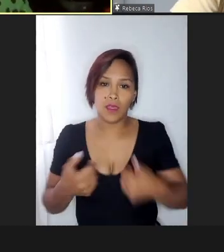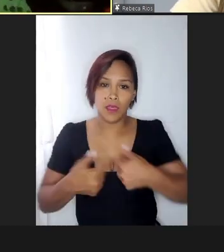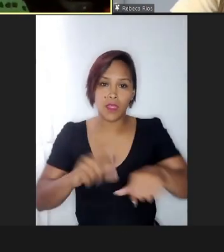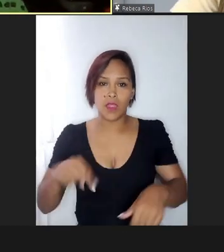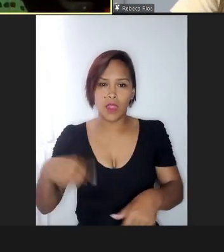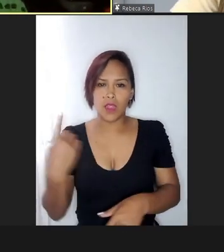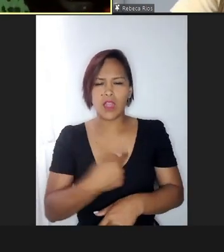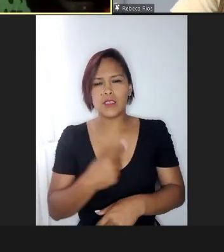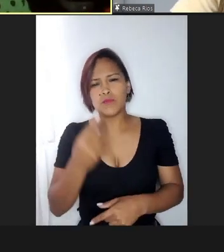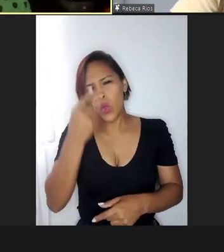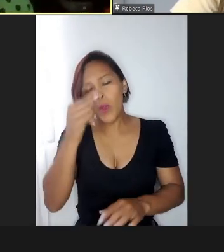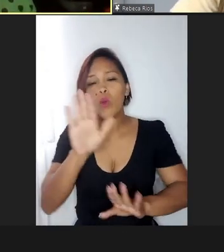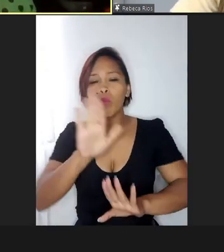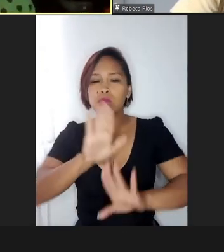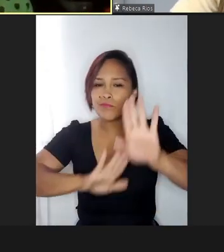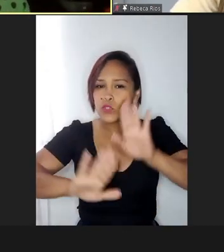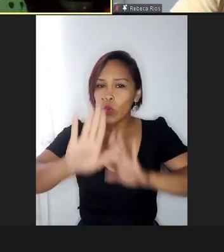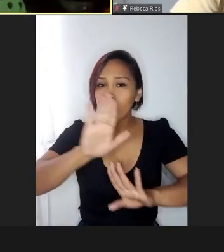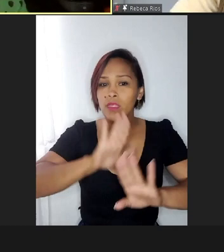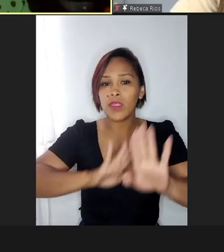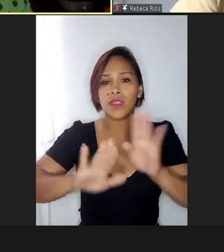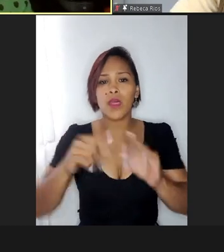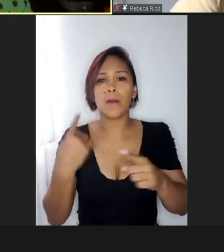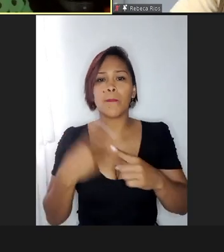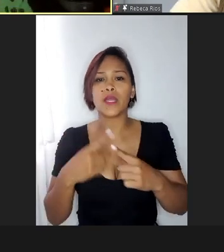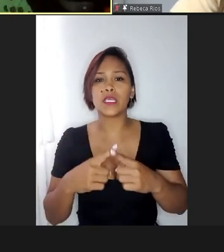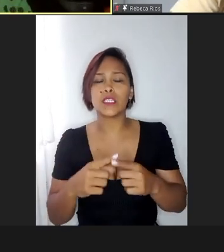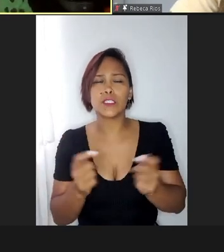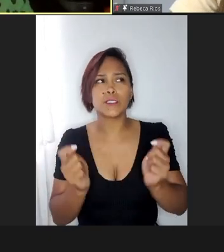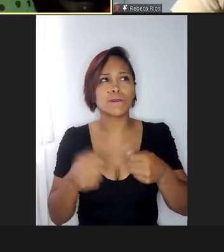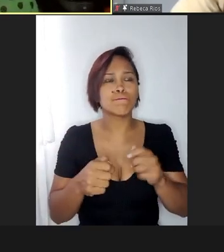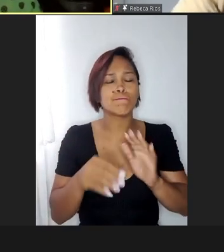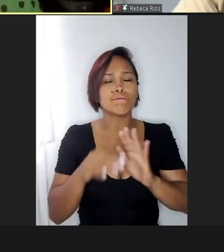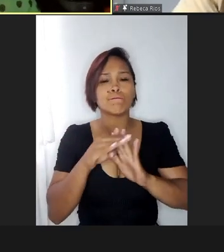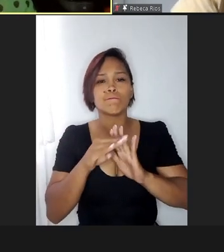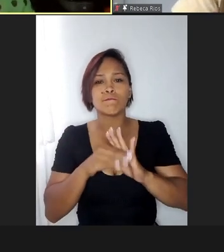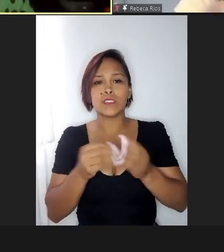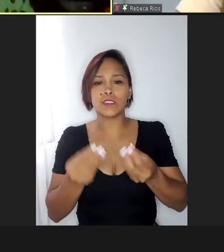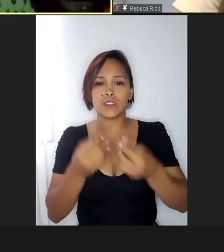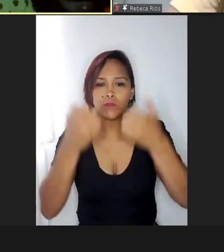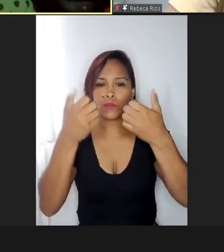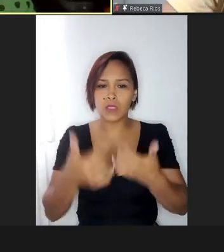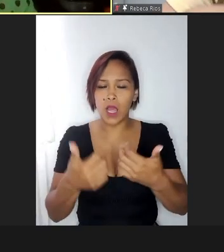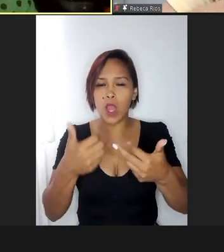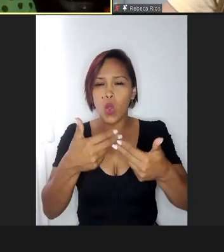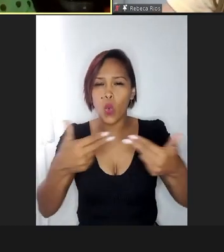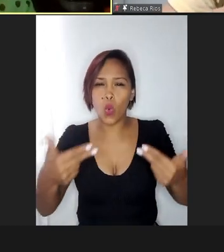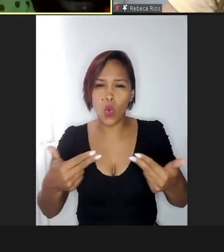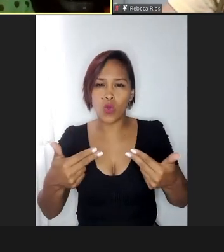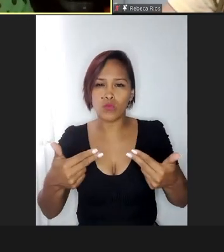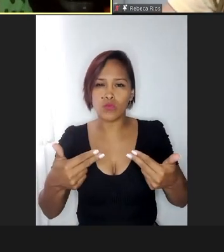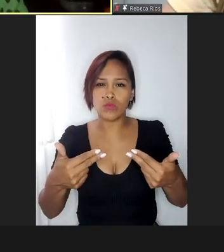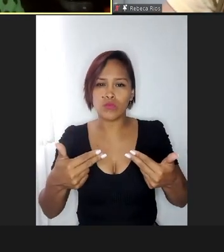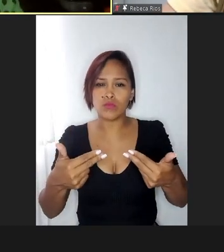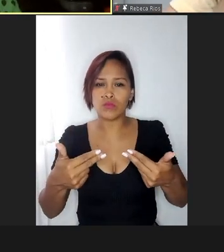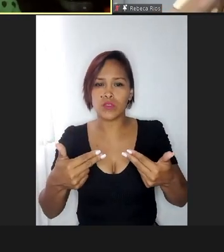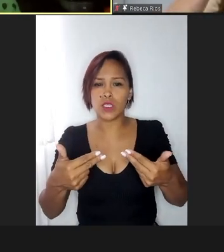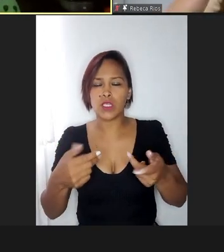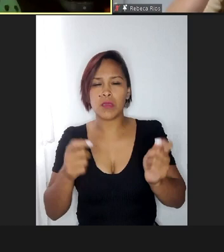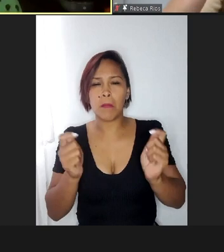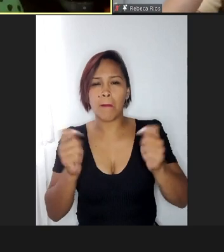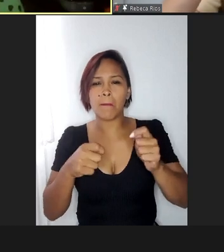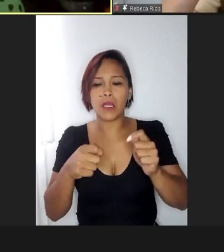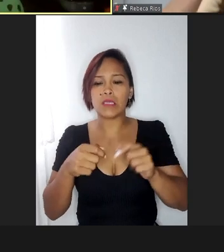só o cuidado para que isso não seja, algo que condicione os nossos